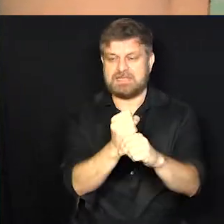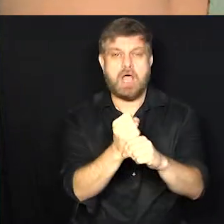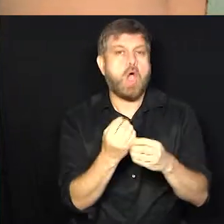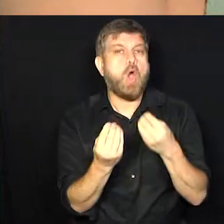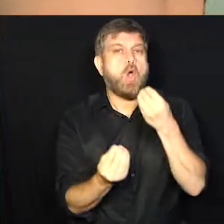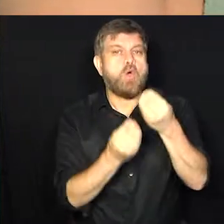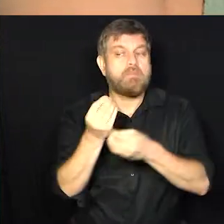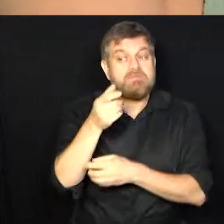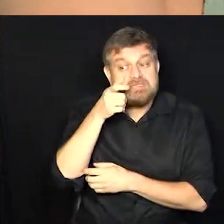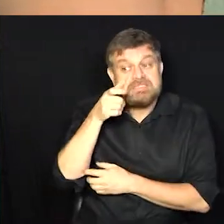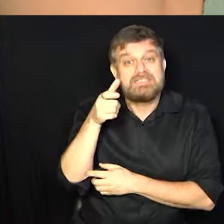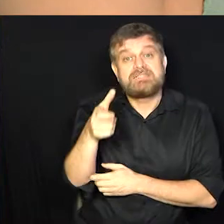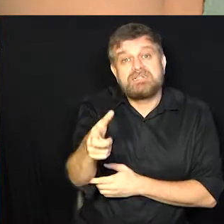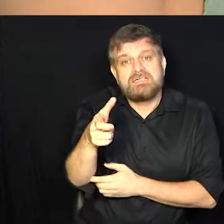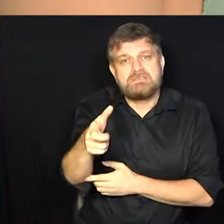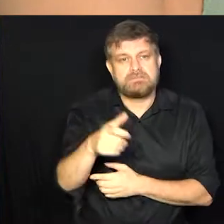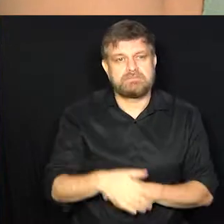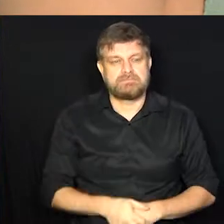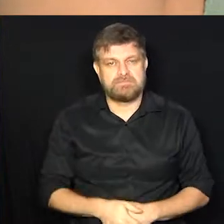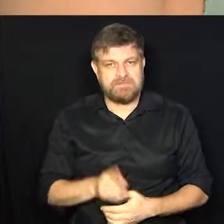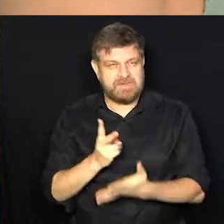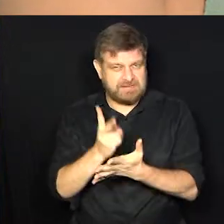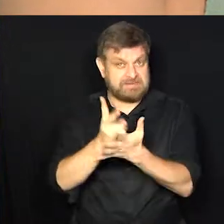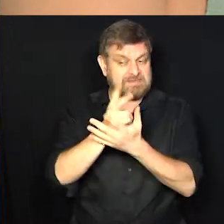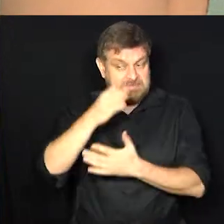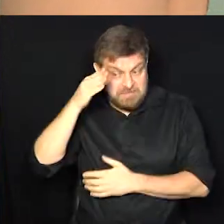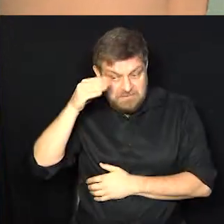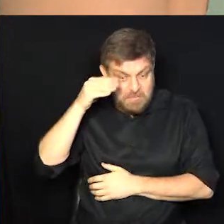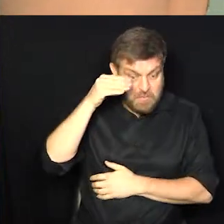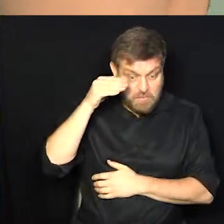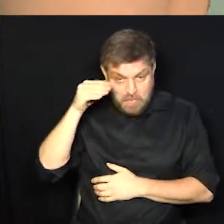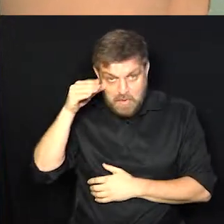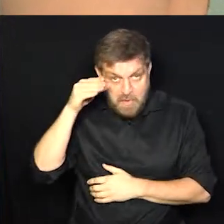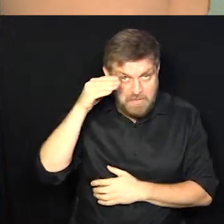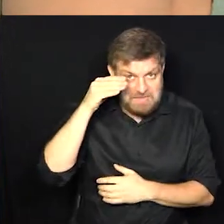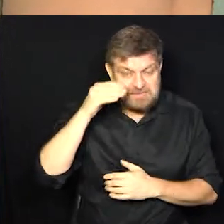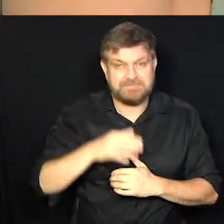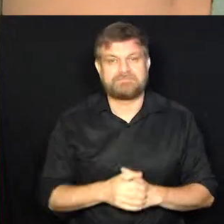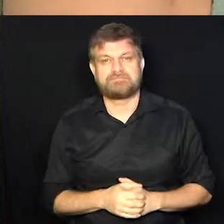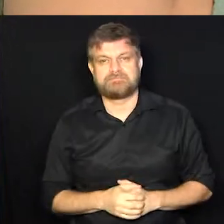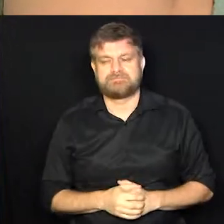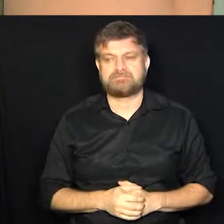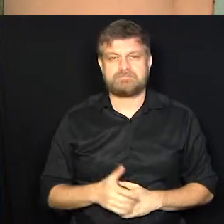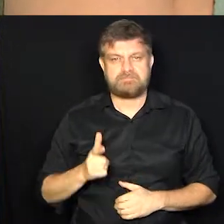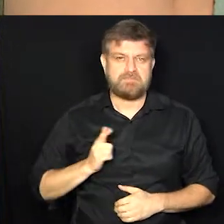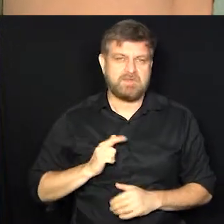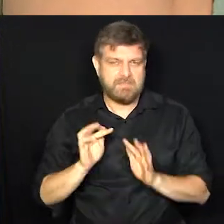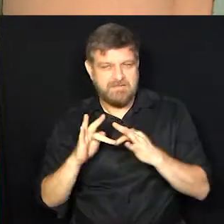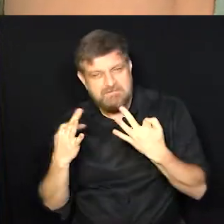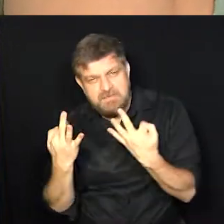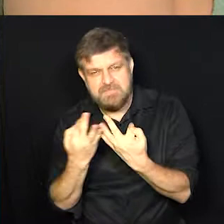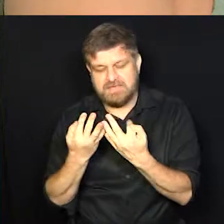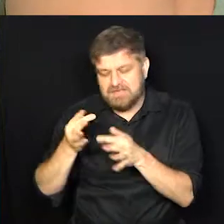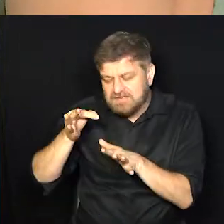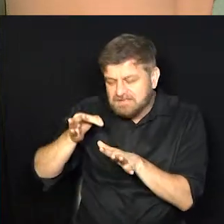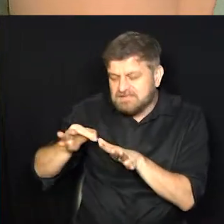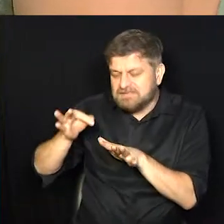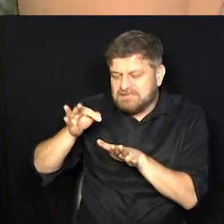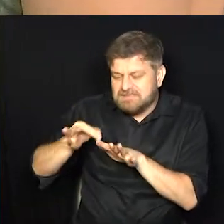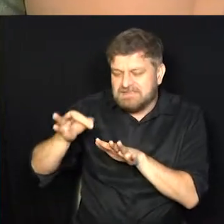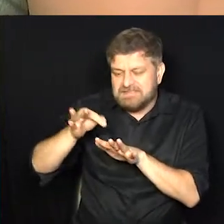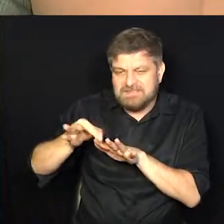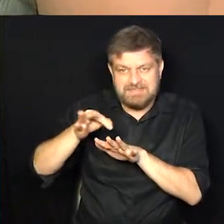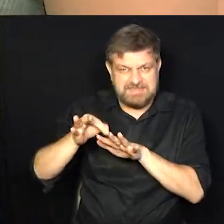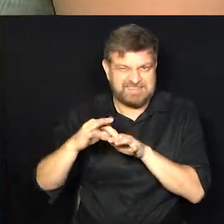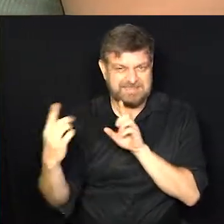interessou pela profissão? Ah, eu sempre fui muito curiosa. E eu fazia muita unha, atendia